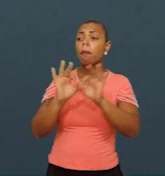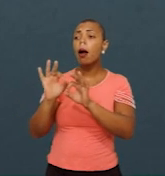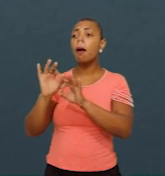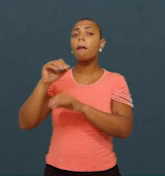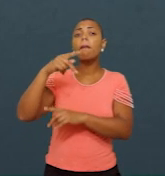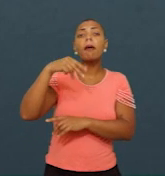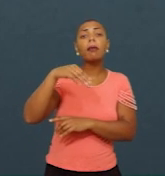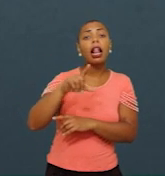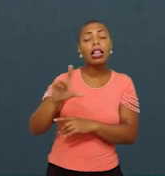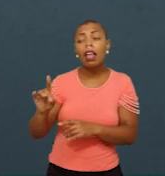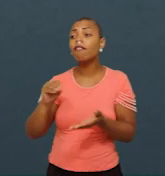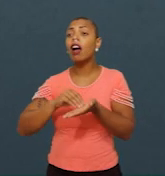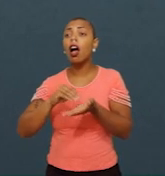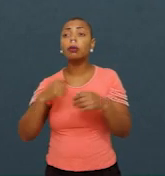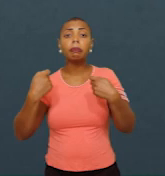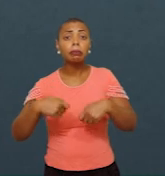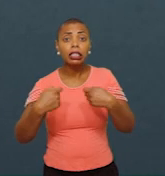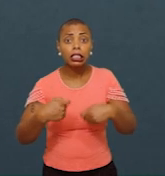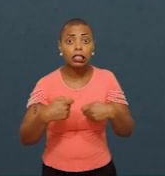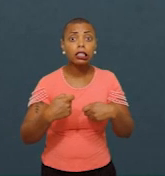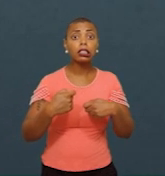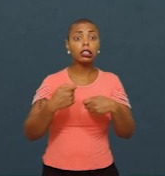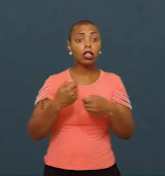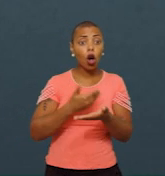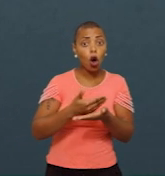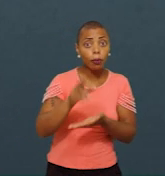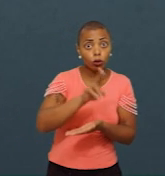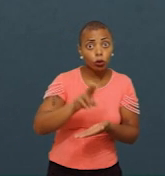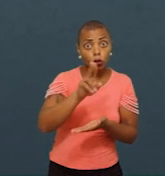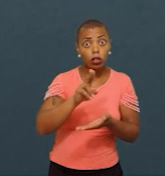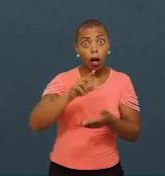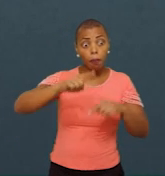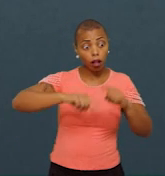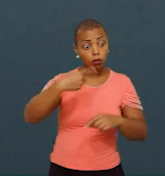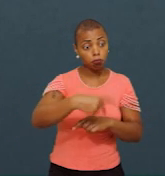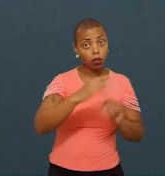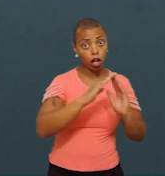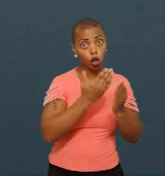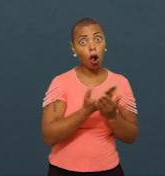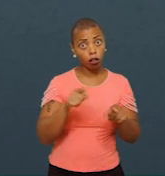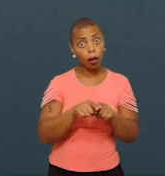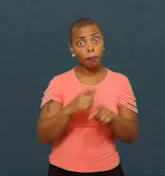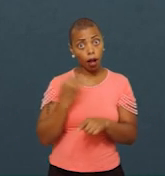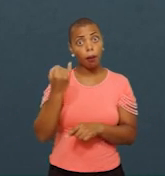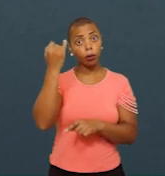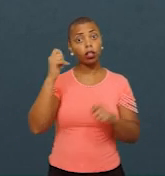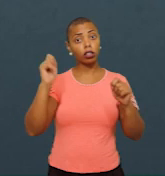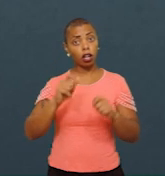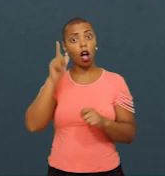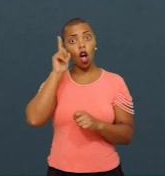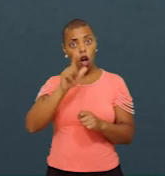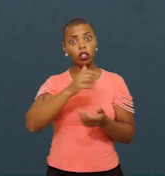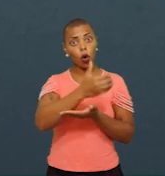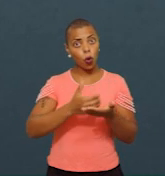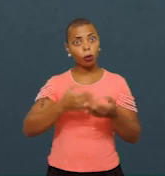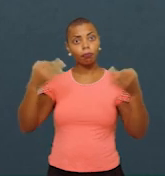ser complementado com materiais próprios da rede, também é fundamental para as redes conseguirem, de fato, implementar o seu currículo.